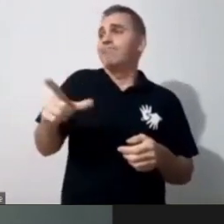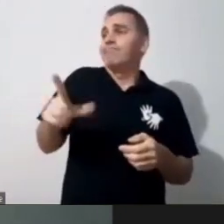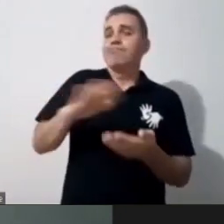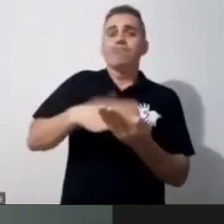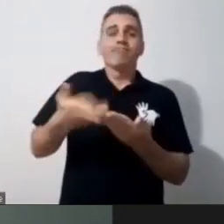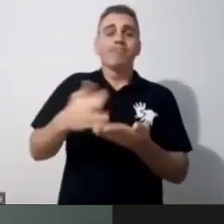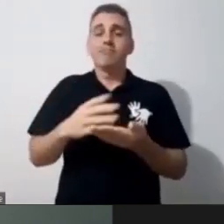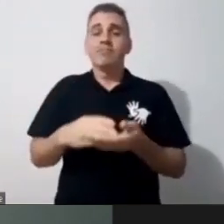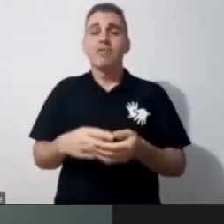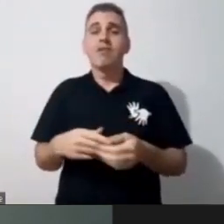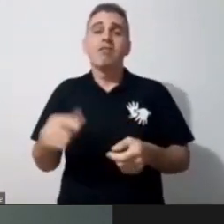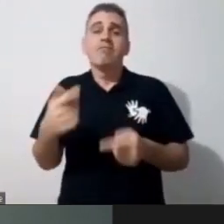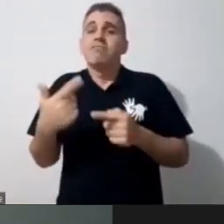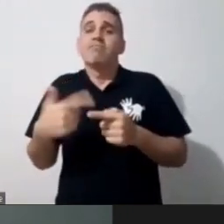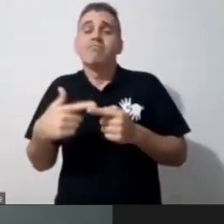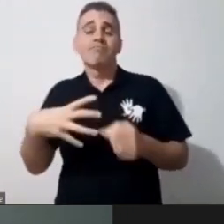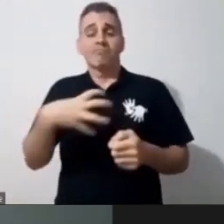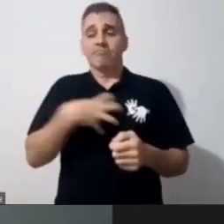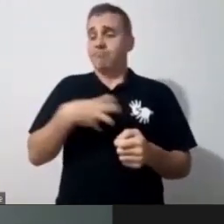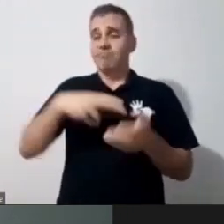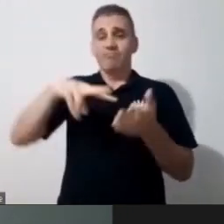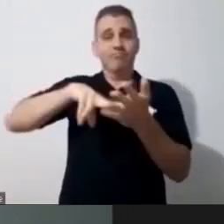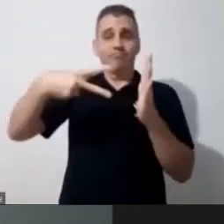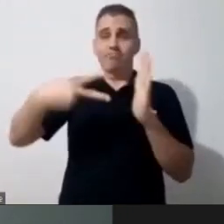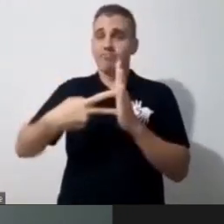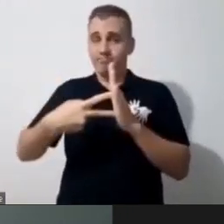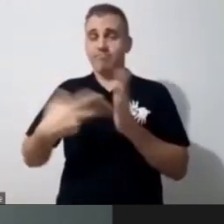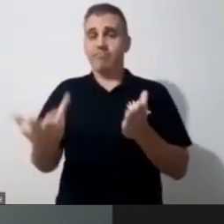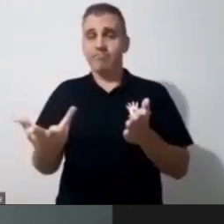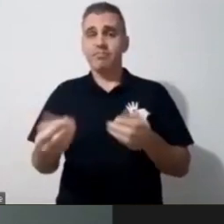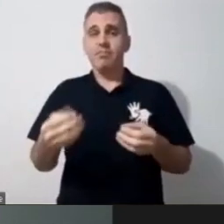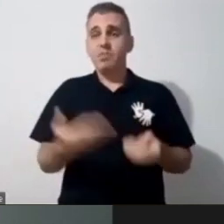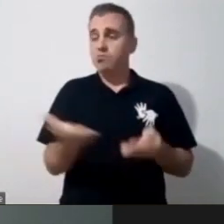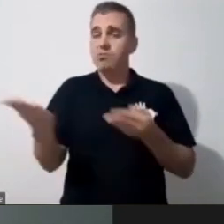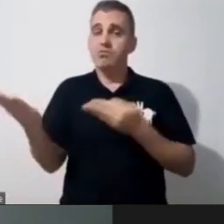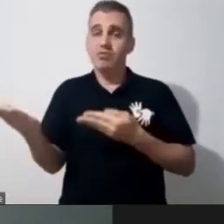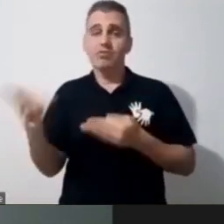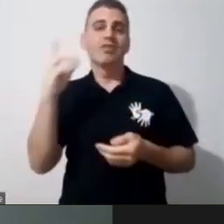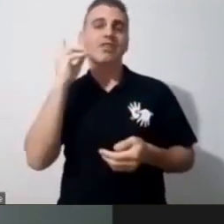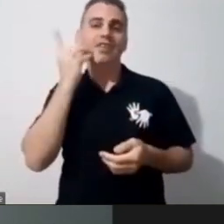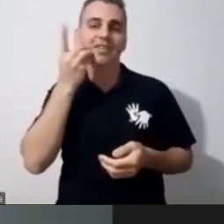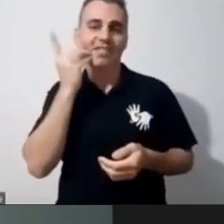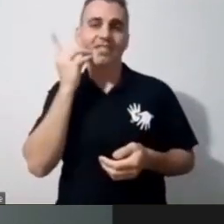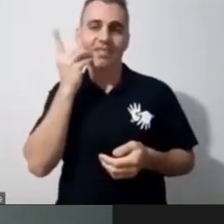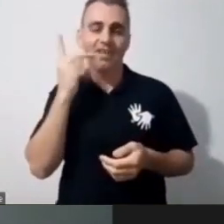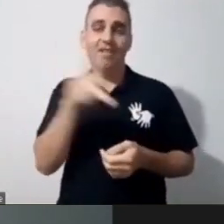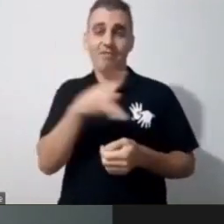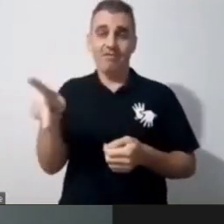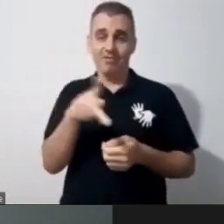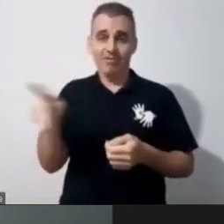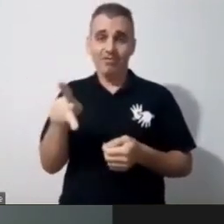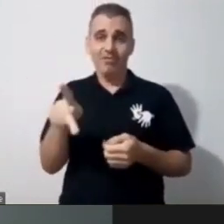O convite da Daniela, né, que é minha parceira aí de sonhos, lutas, né, a Deise,